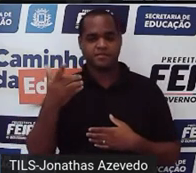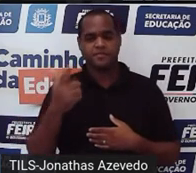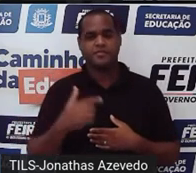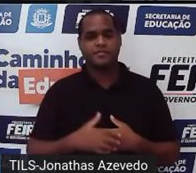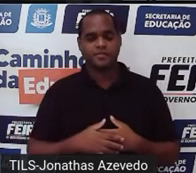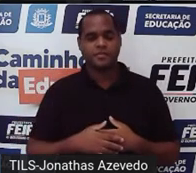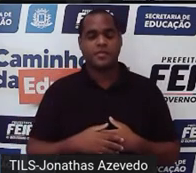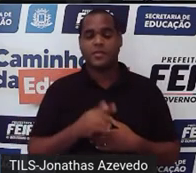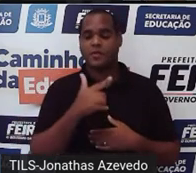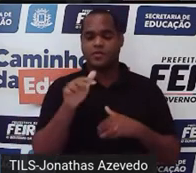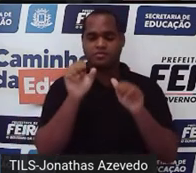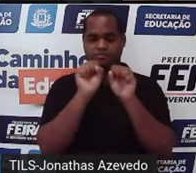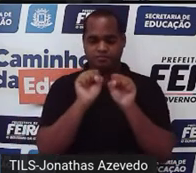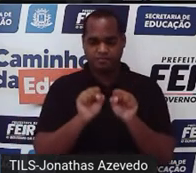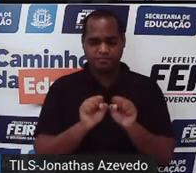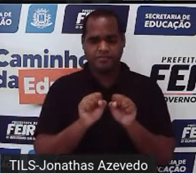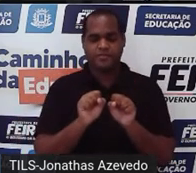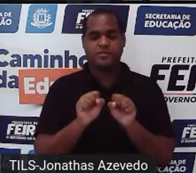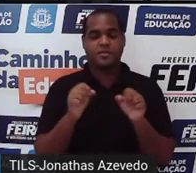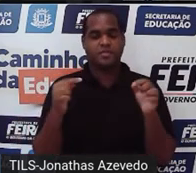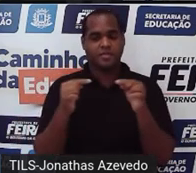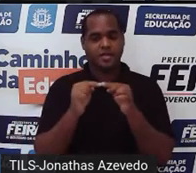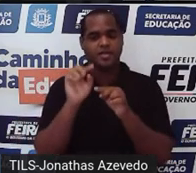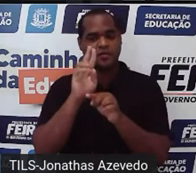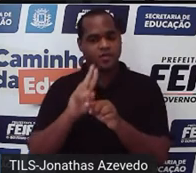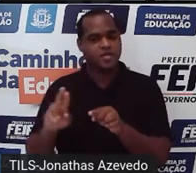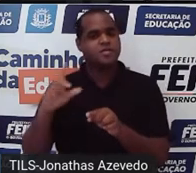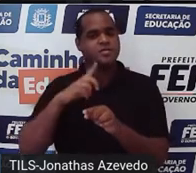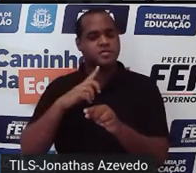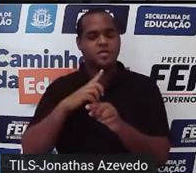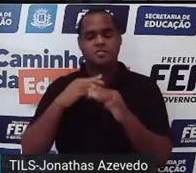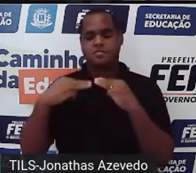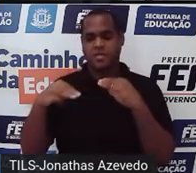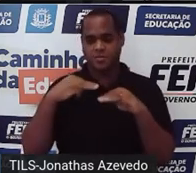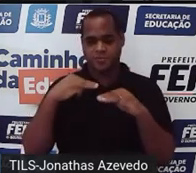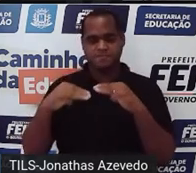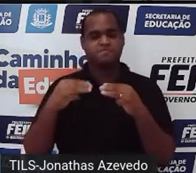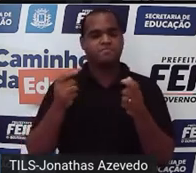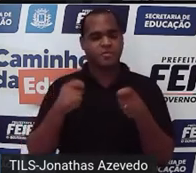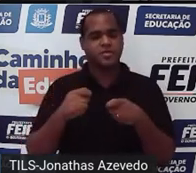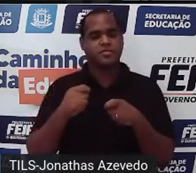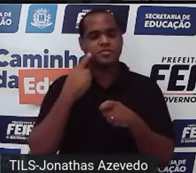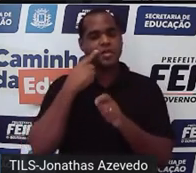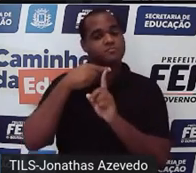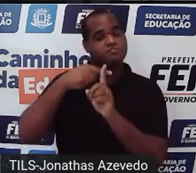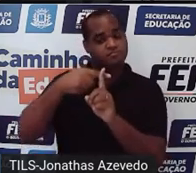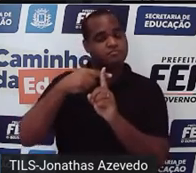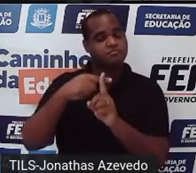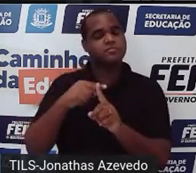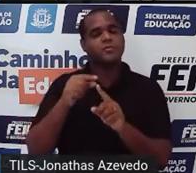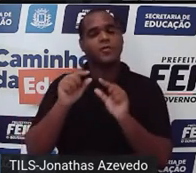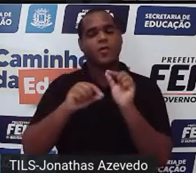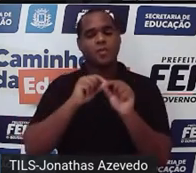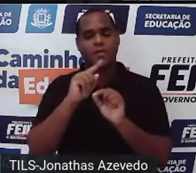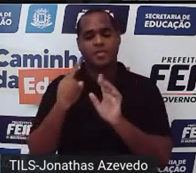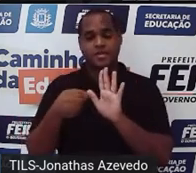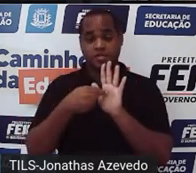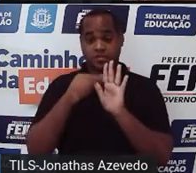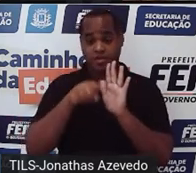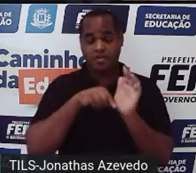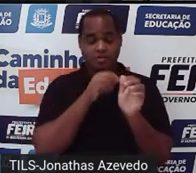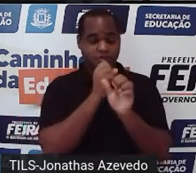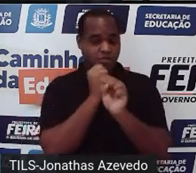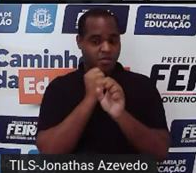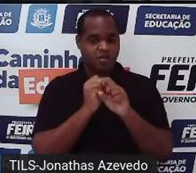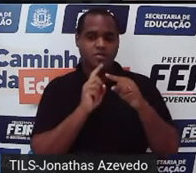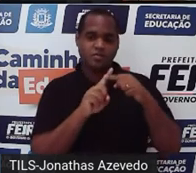outro sistema só que esse eu vou usar o método da adição e usando o método da adição meu objetivo é somar as